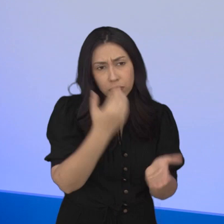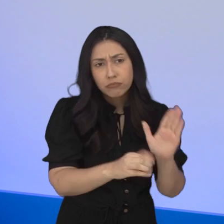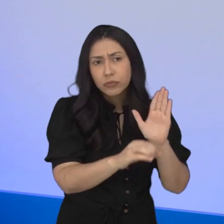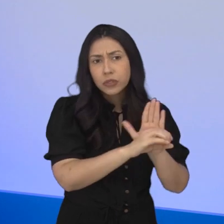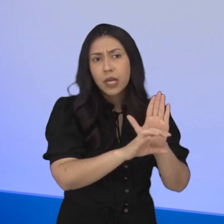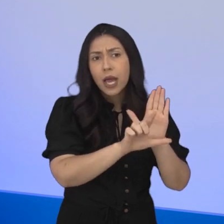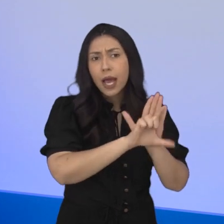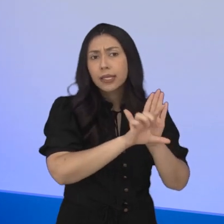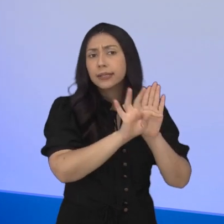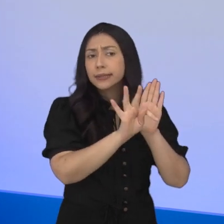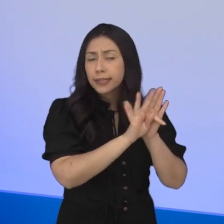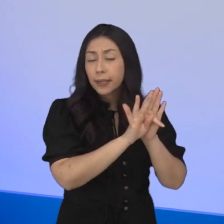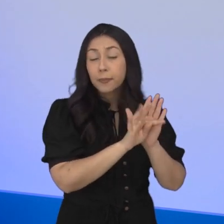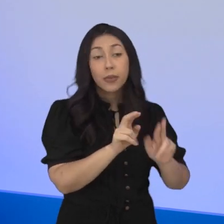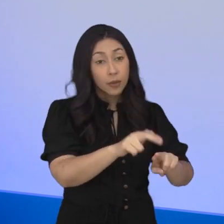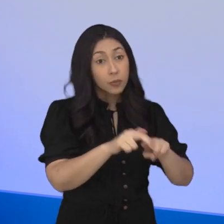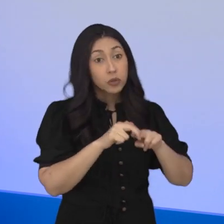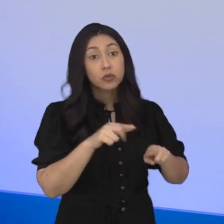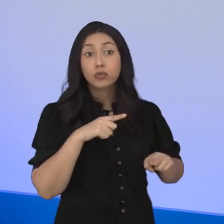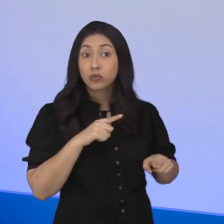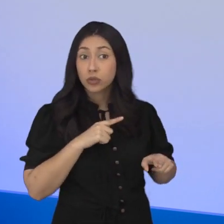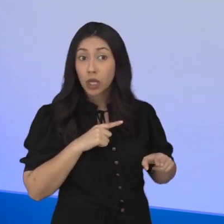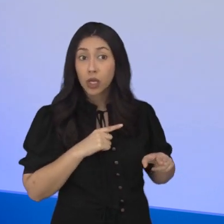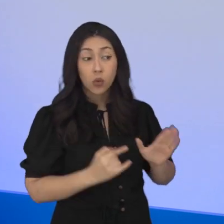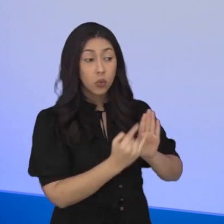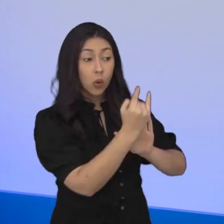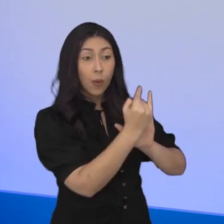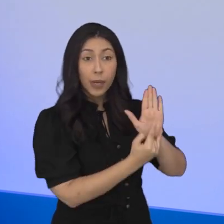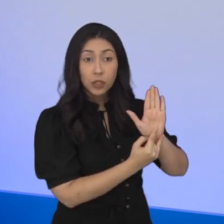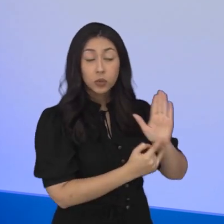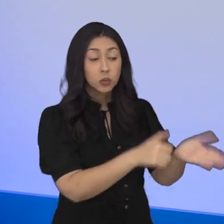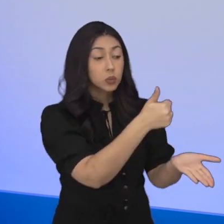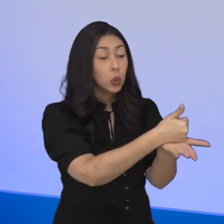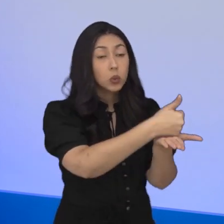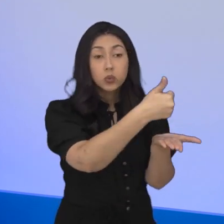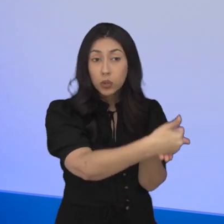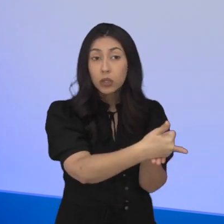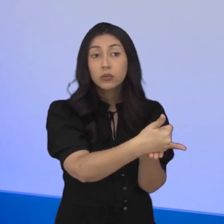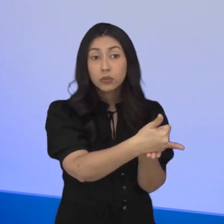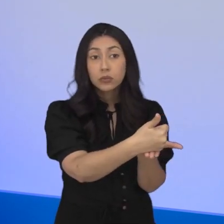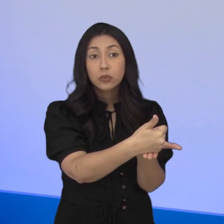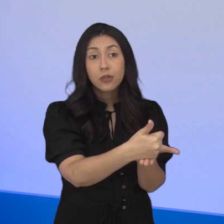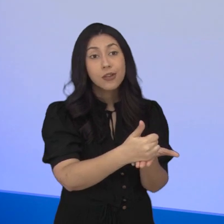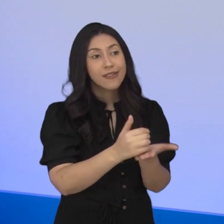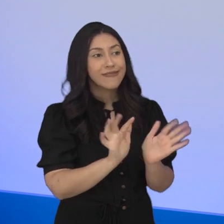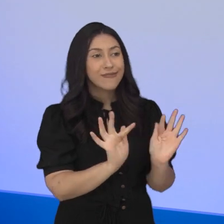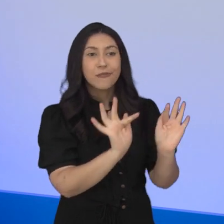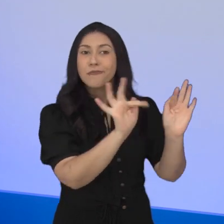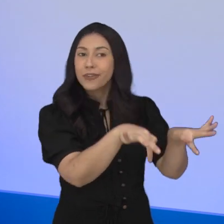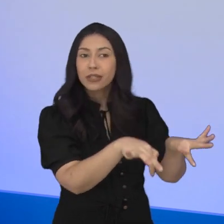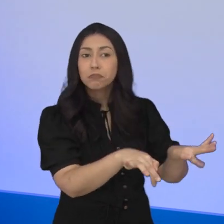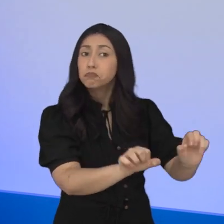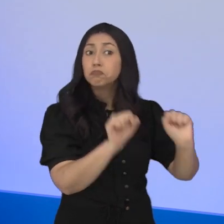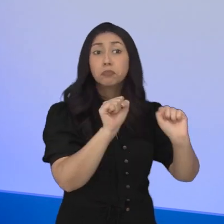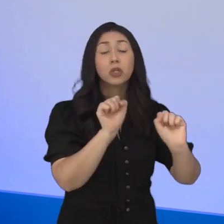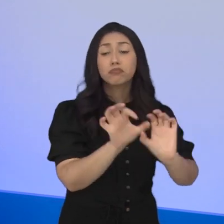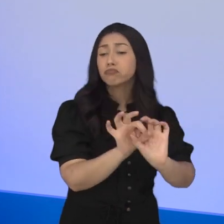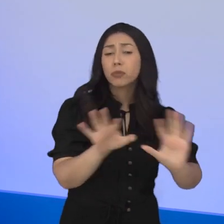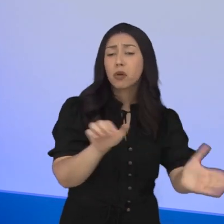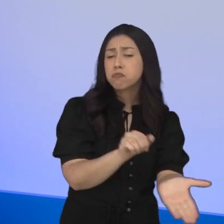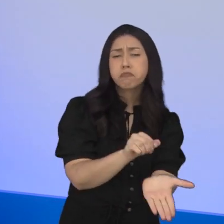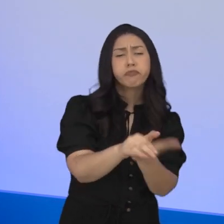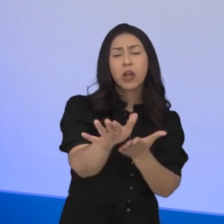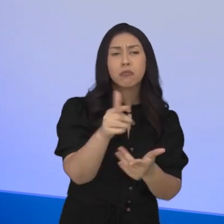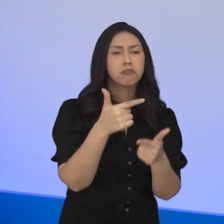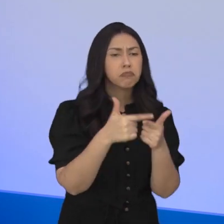aí, por ser um seletista, ele tem um contrato de trabalho e, afinal desse contrato de trabalho, ele pode ser demitido sem